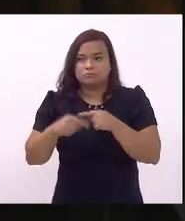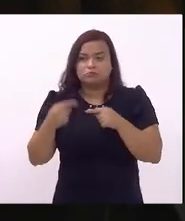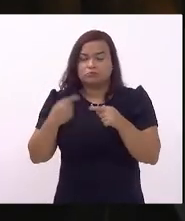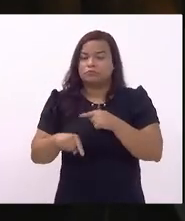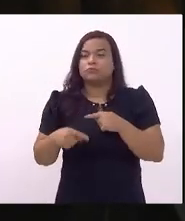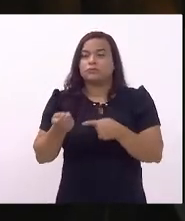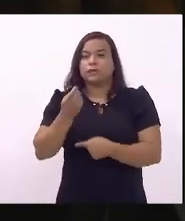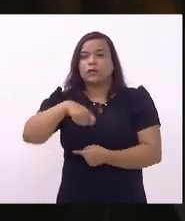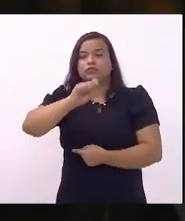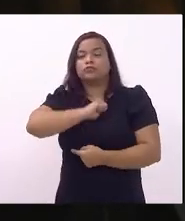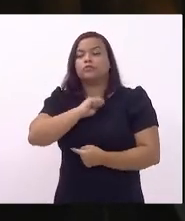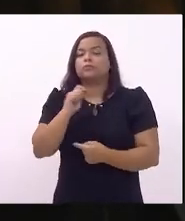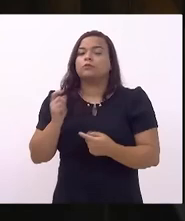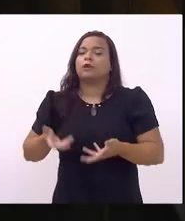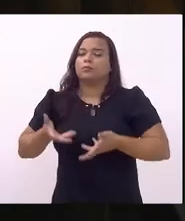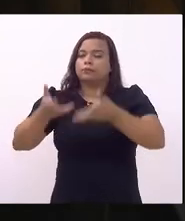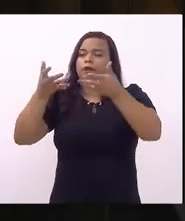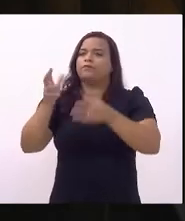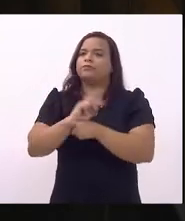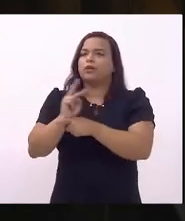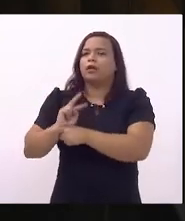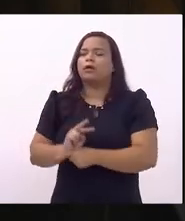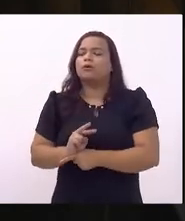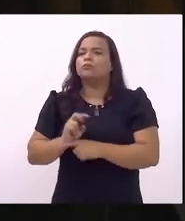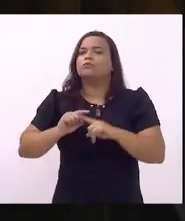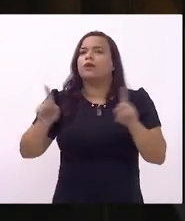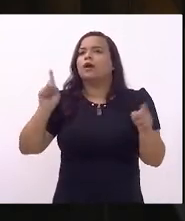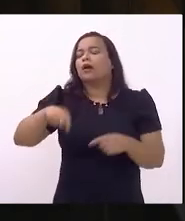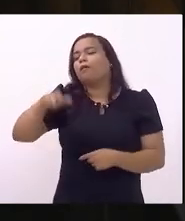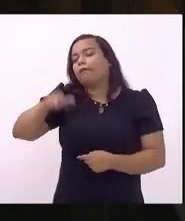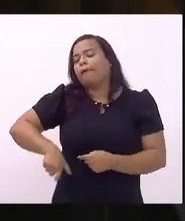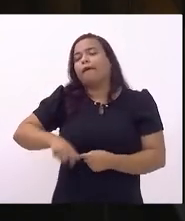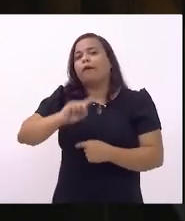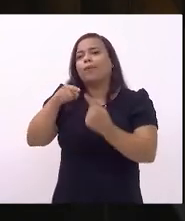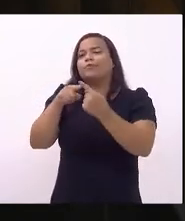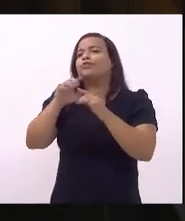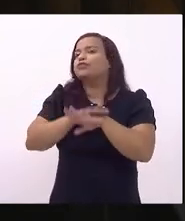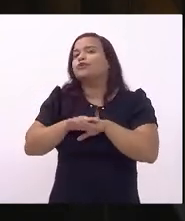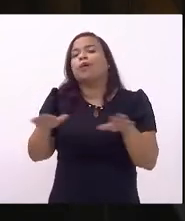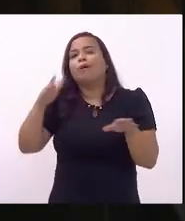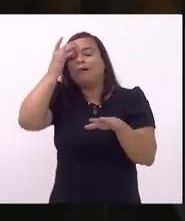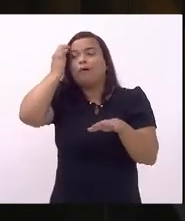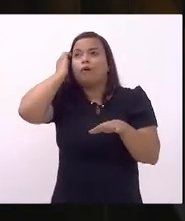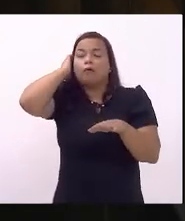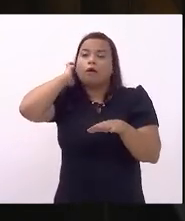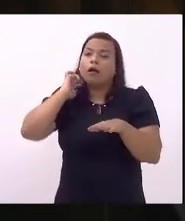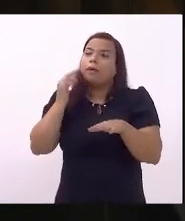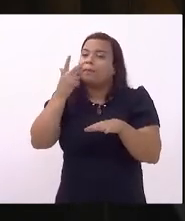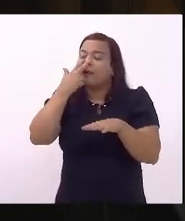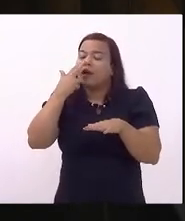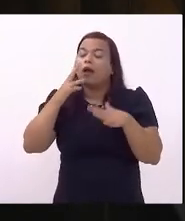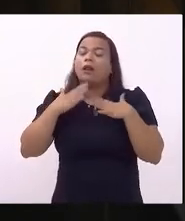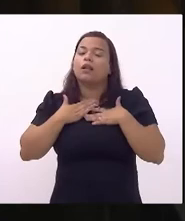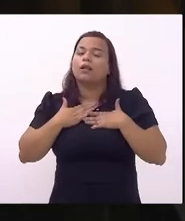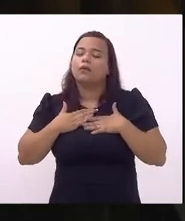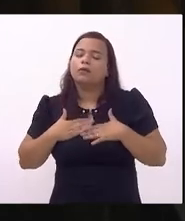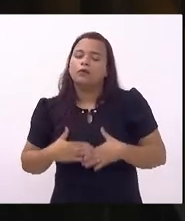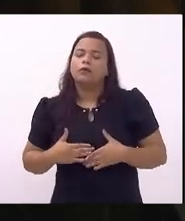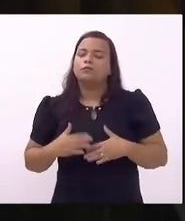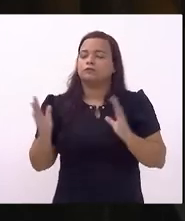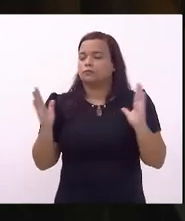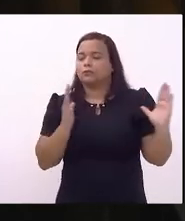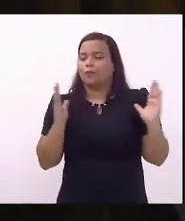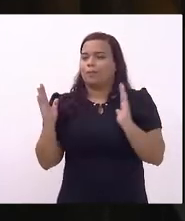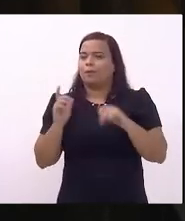de recuperação fiscal o regime de recuperação fiscal atua no sentido pura e simplesmente de aliviar momentaneamente